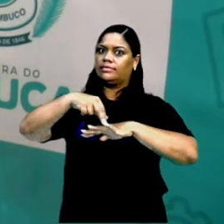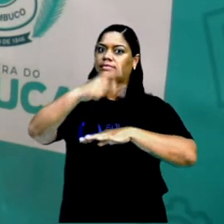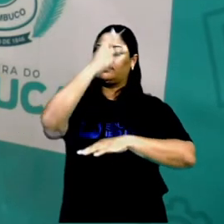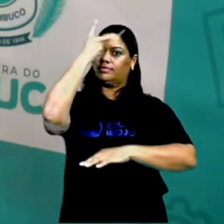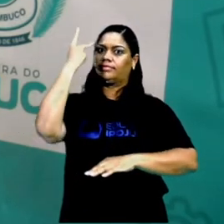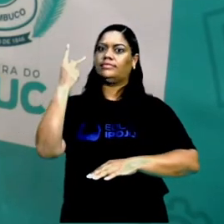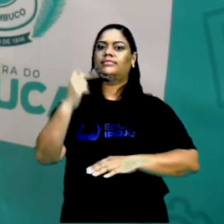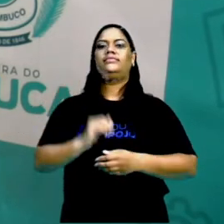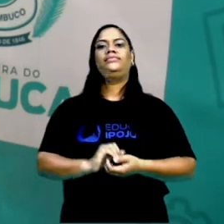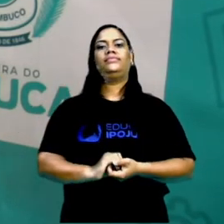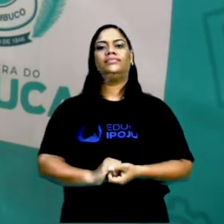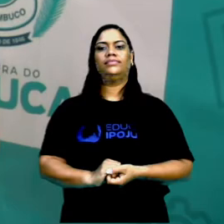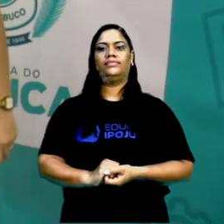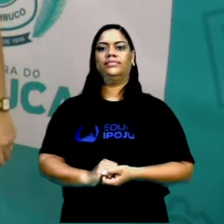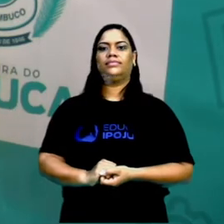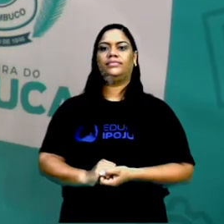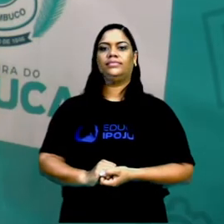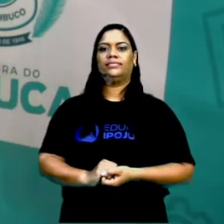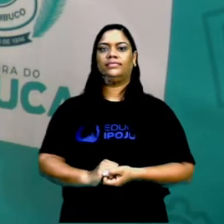pedestre.